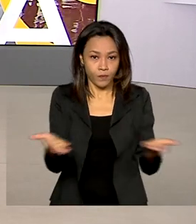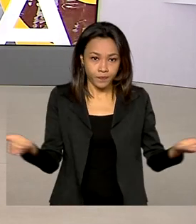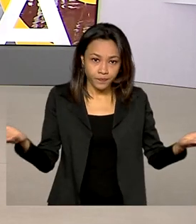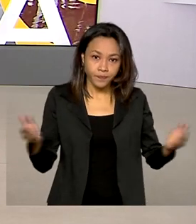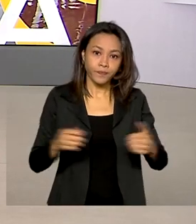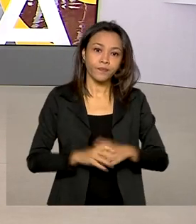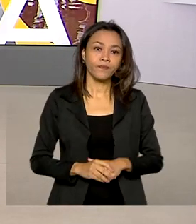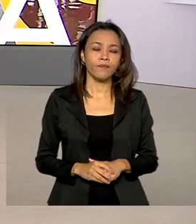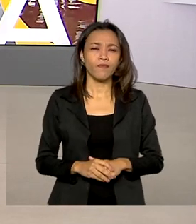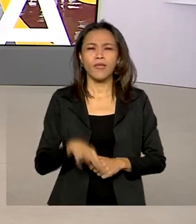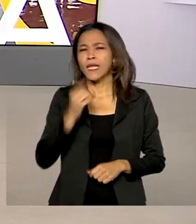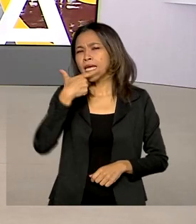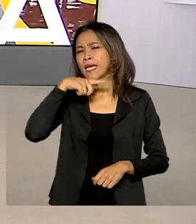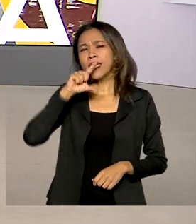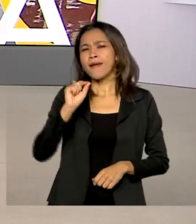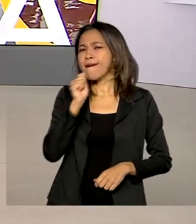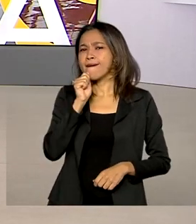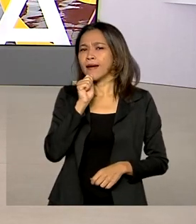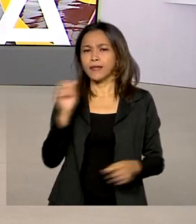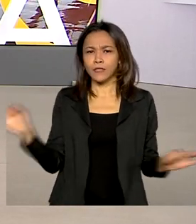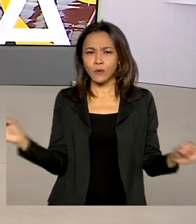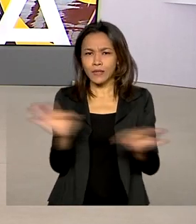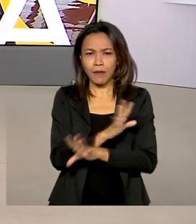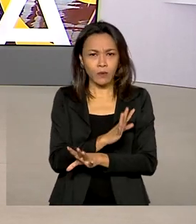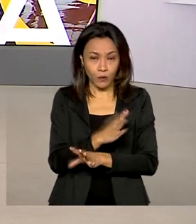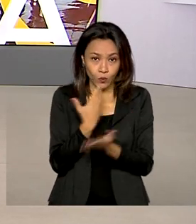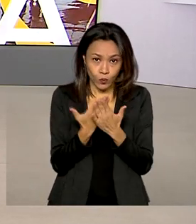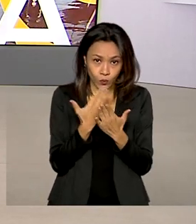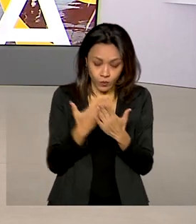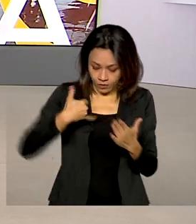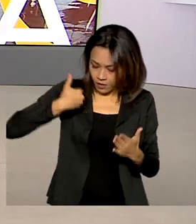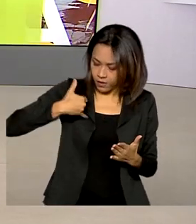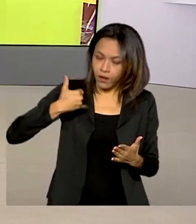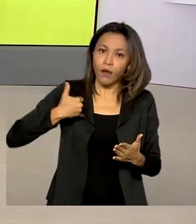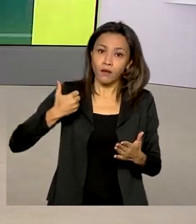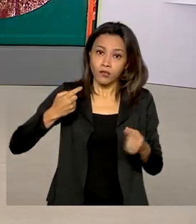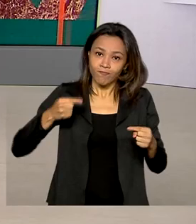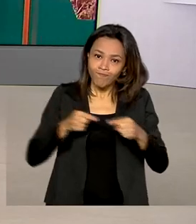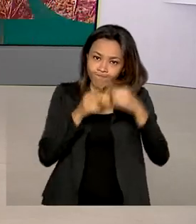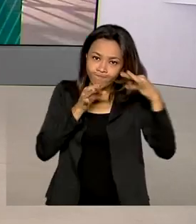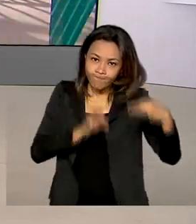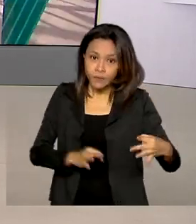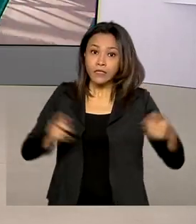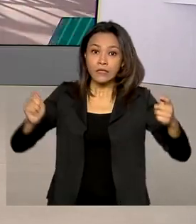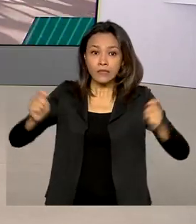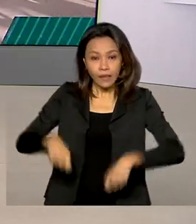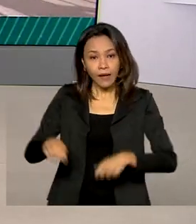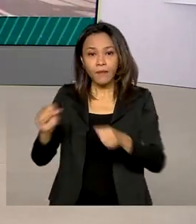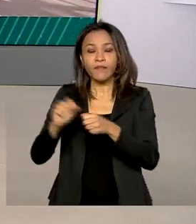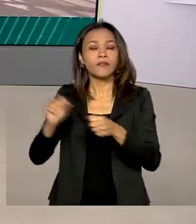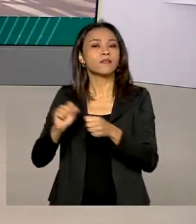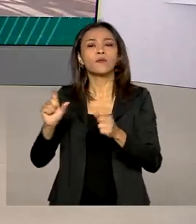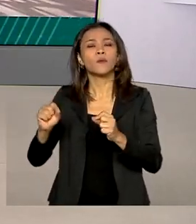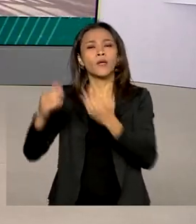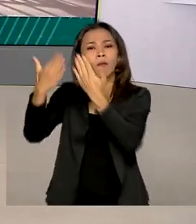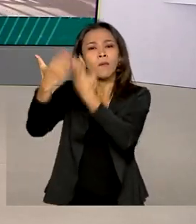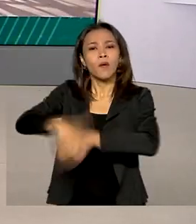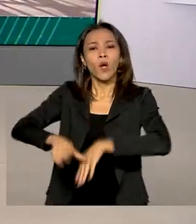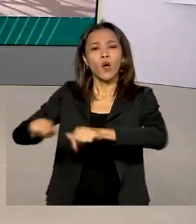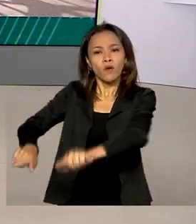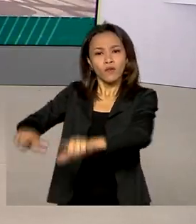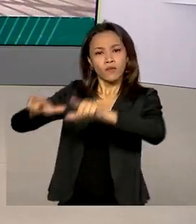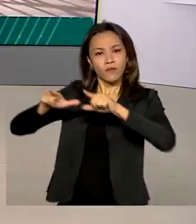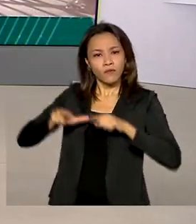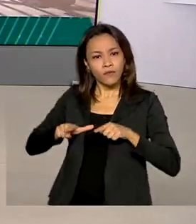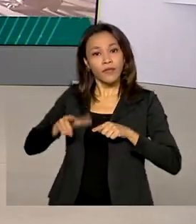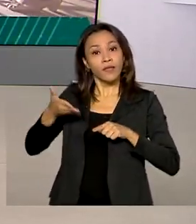Quem não concluiu os estudos na idade adequada tem a oportunidade de fazer o Exame Nacional para Certificação de Competências de